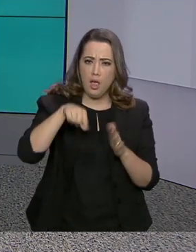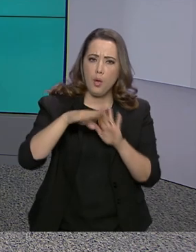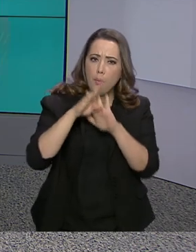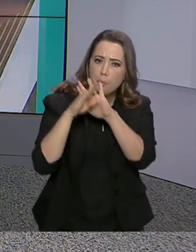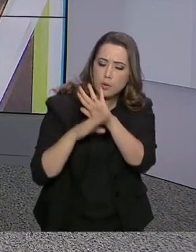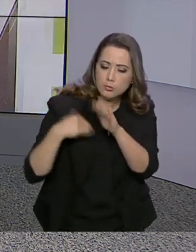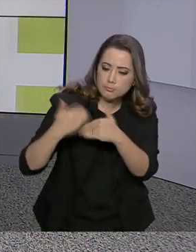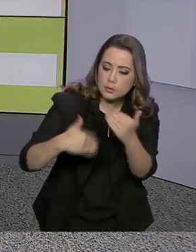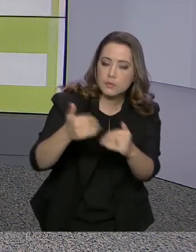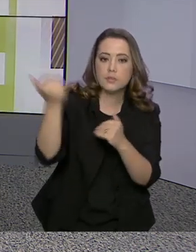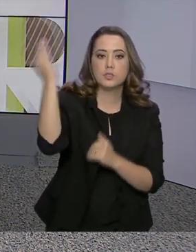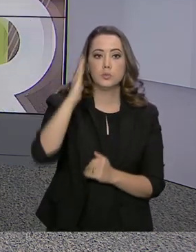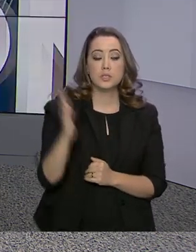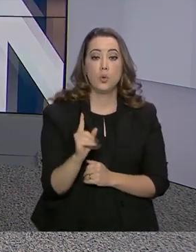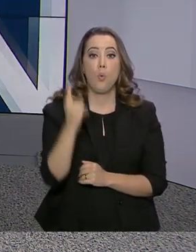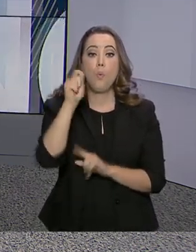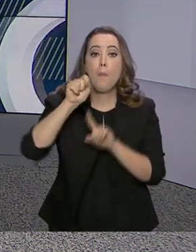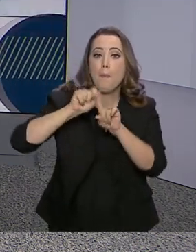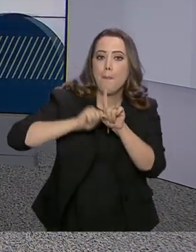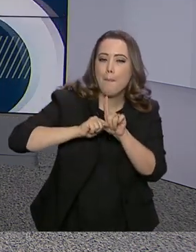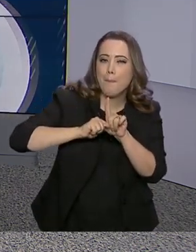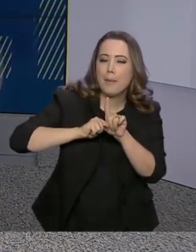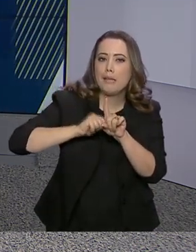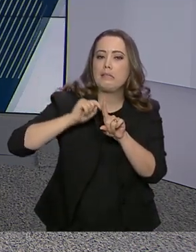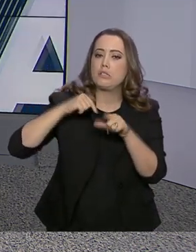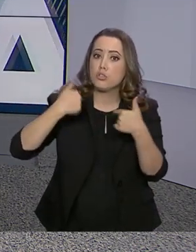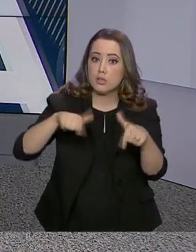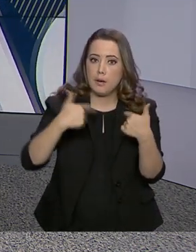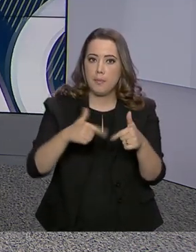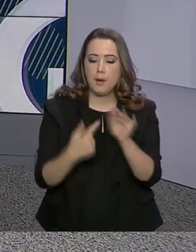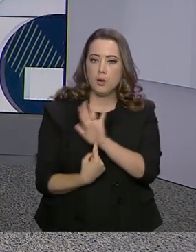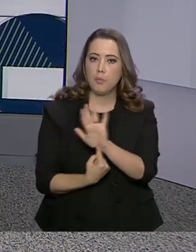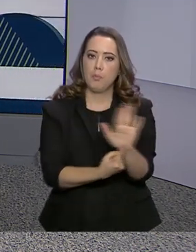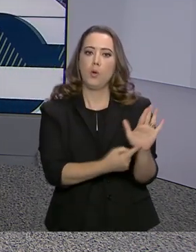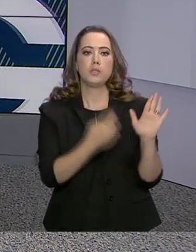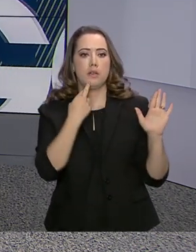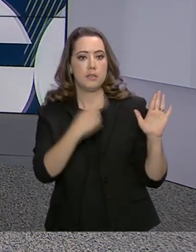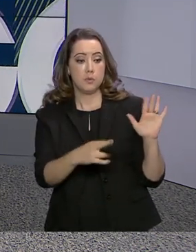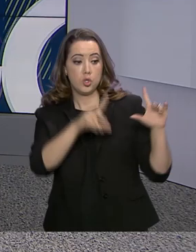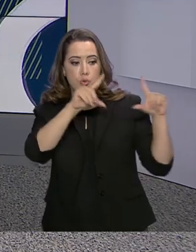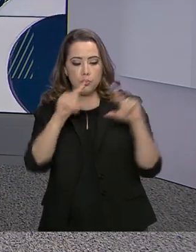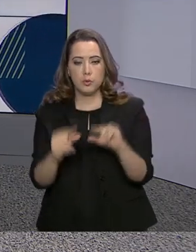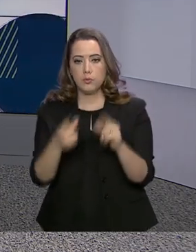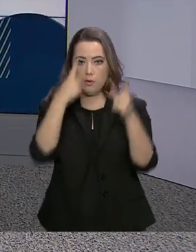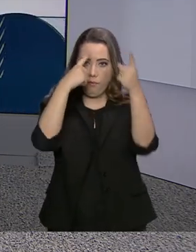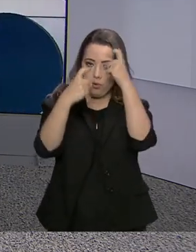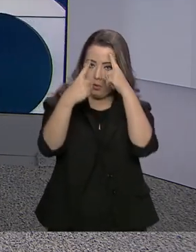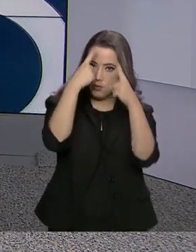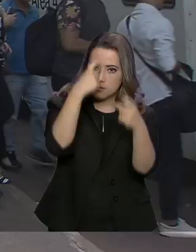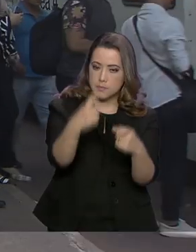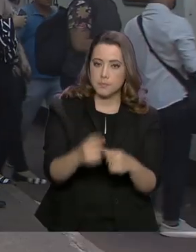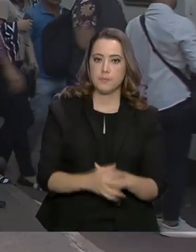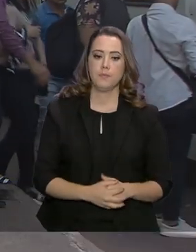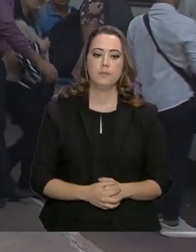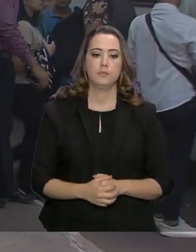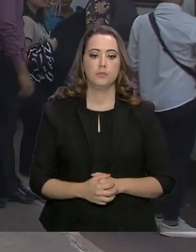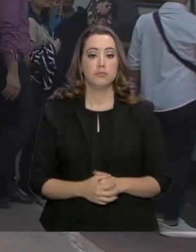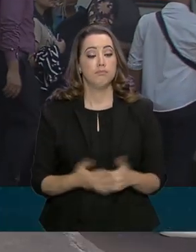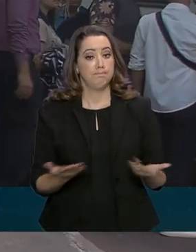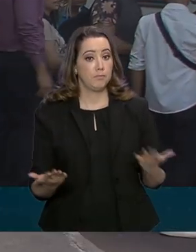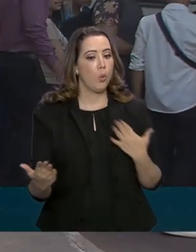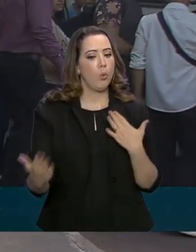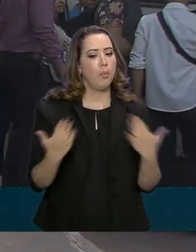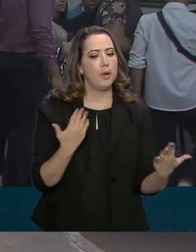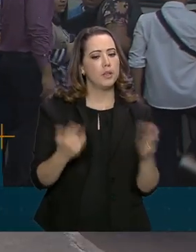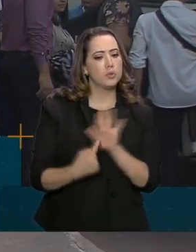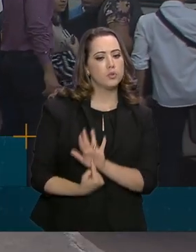depois de um mês de atuação, apresenta os primeiros resultados na queda da violência. O balanço revela